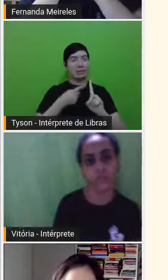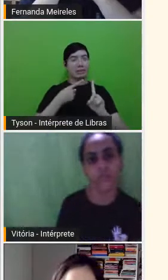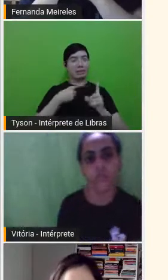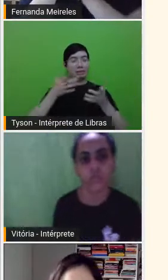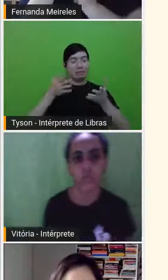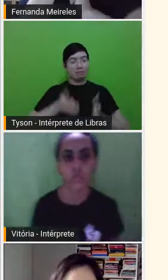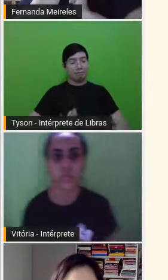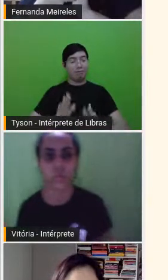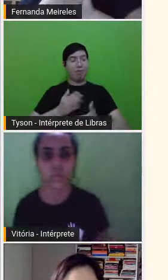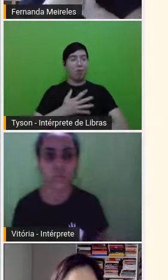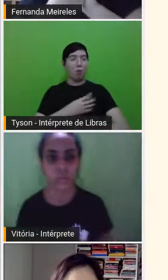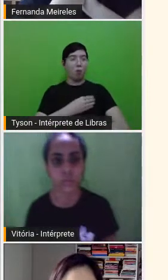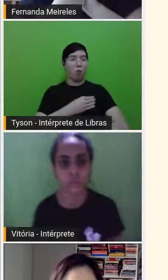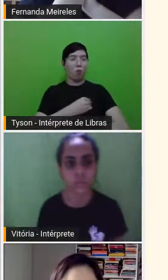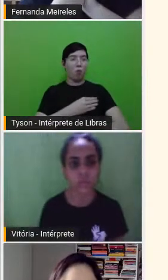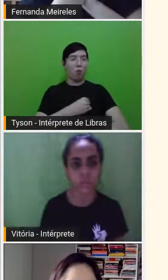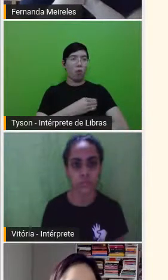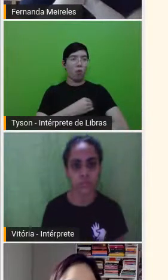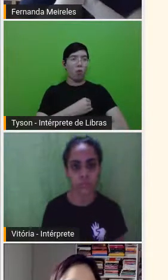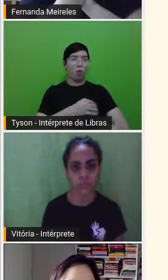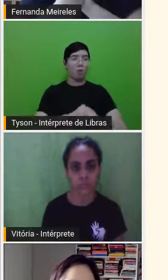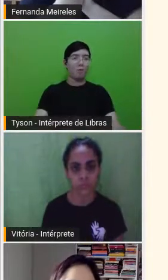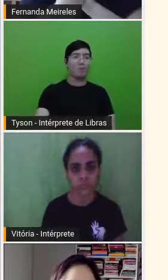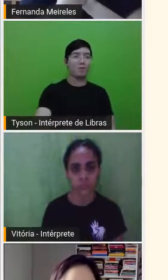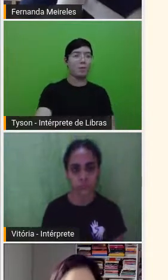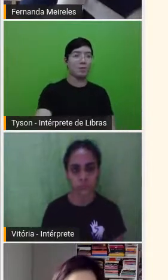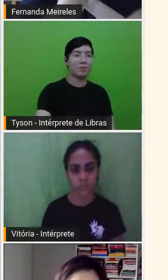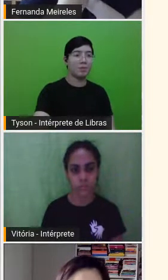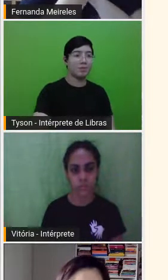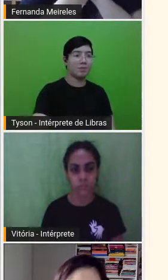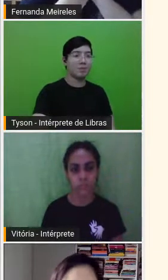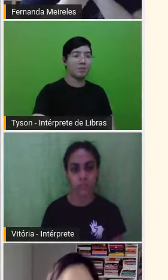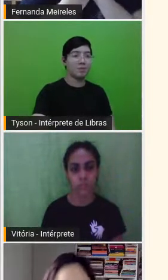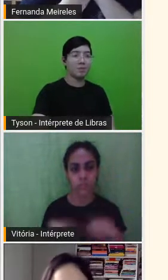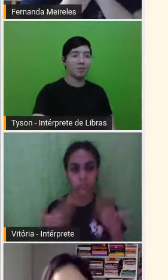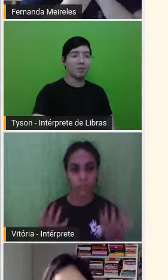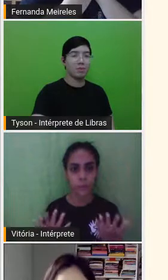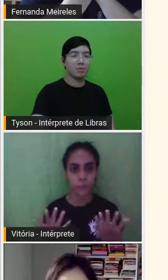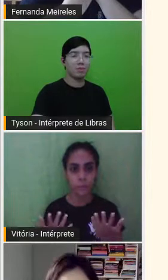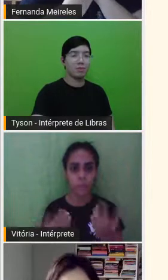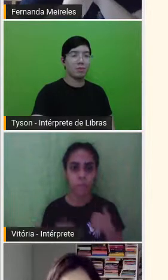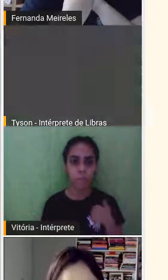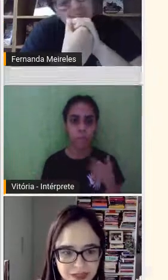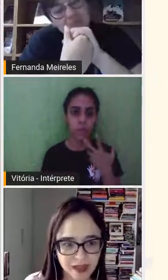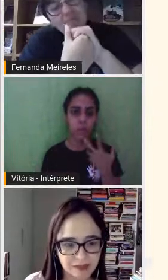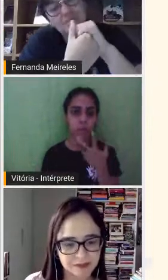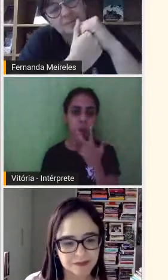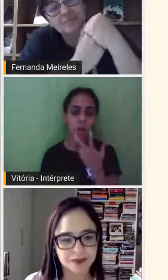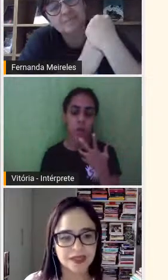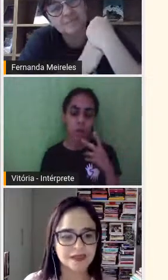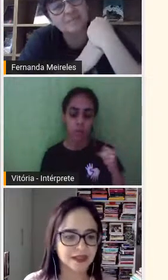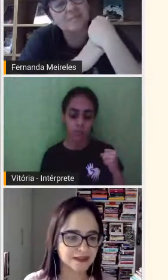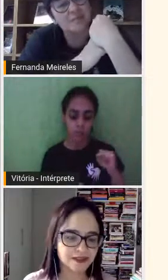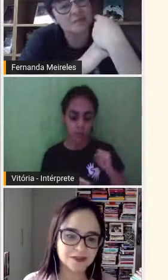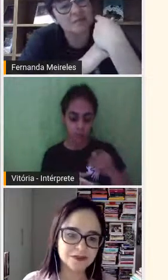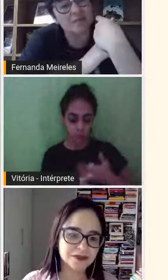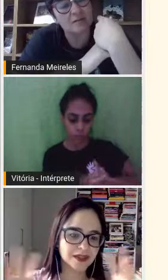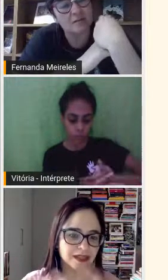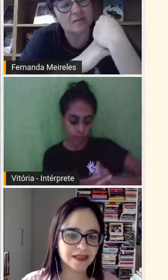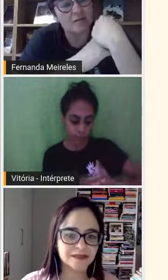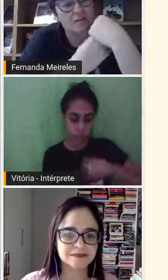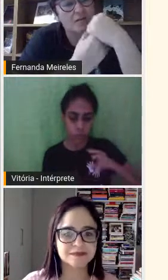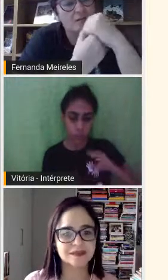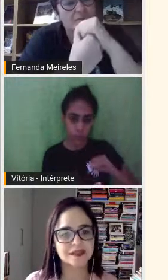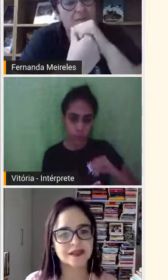até o domínio sobre mim mesma, ainda que parcial, depois que eu parei de amamentar, porque até então